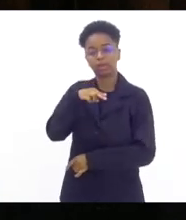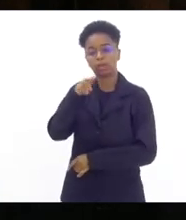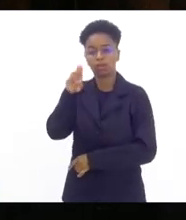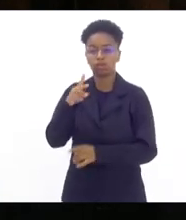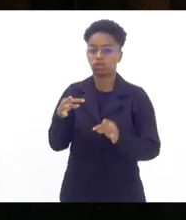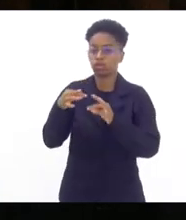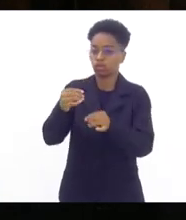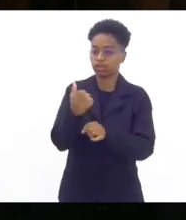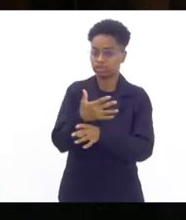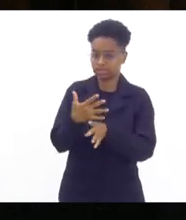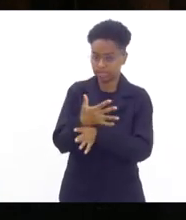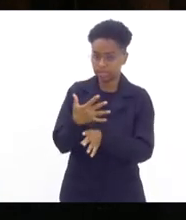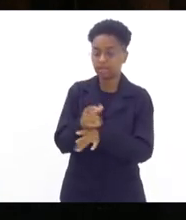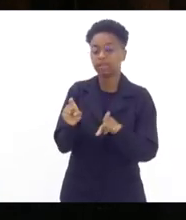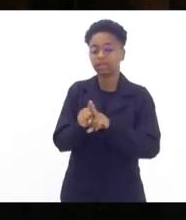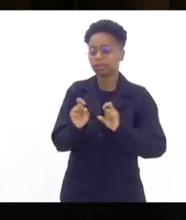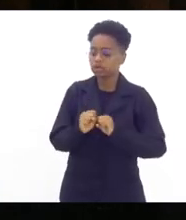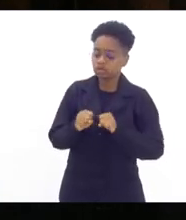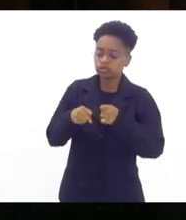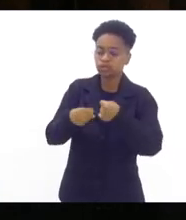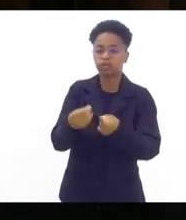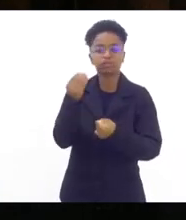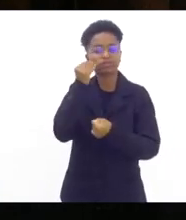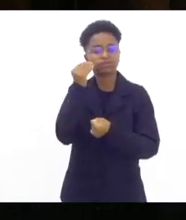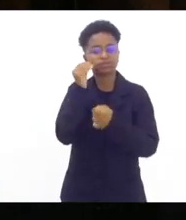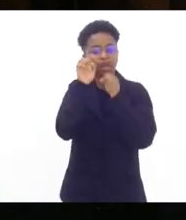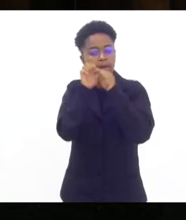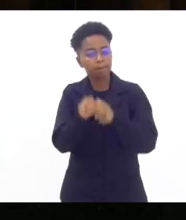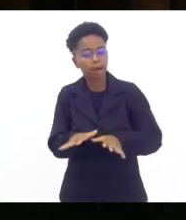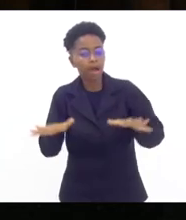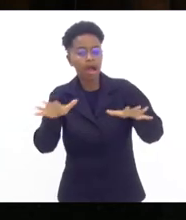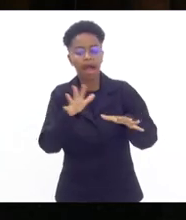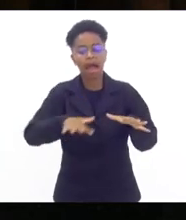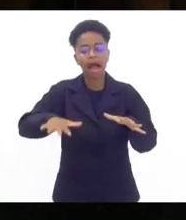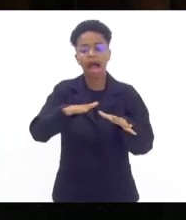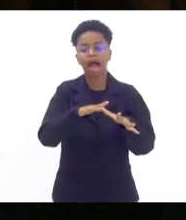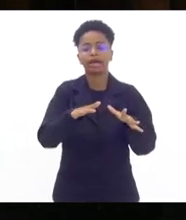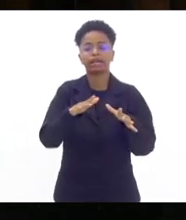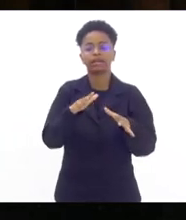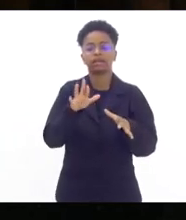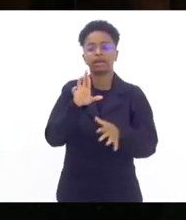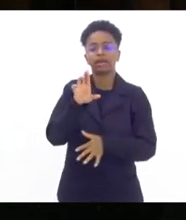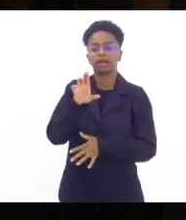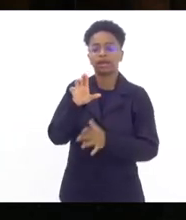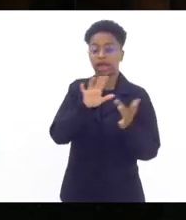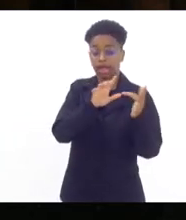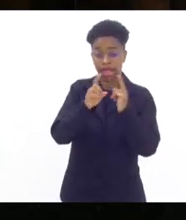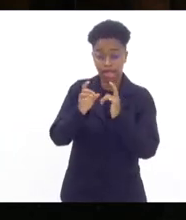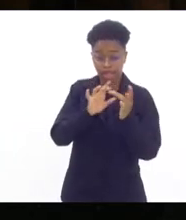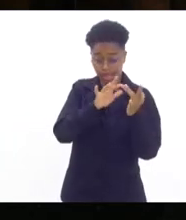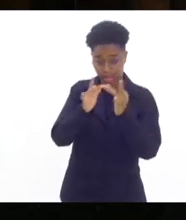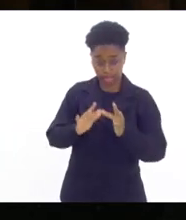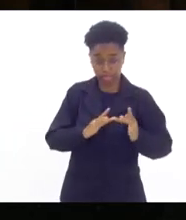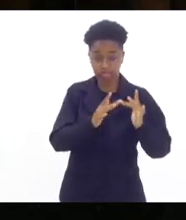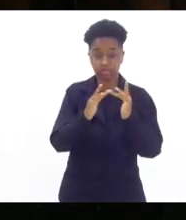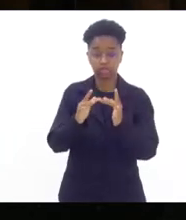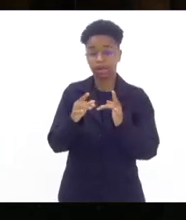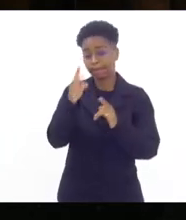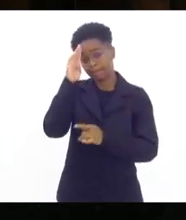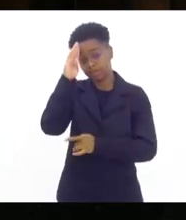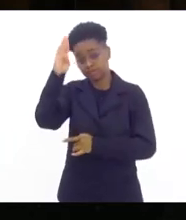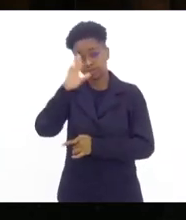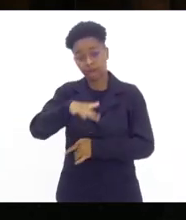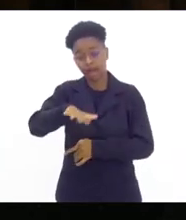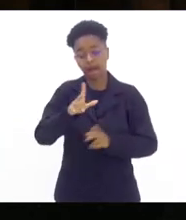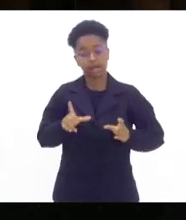tem feito um esforço muito grande para a recomposição e ampliação das redes de alta complexidade principalmente a oncológica e